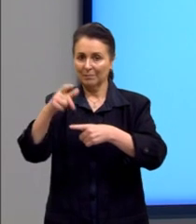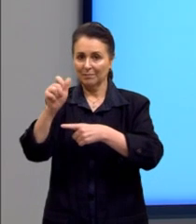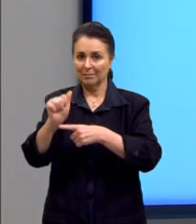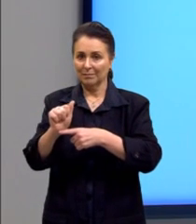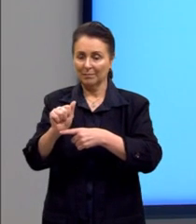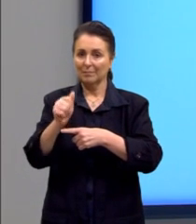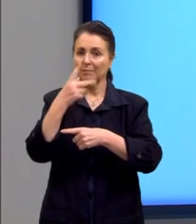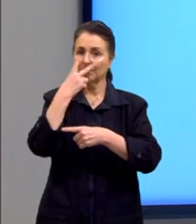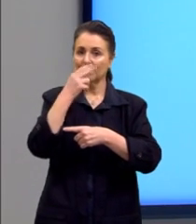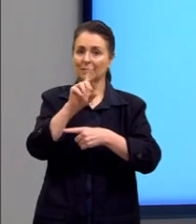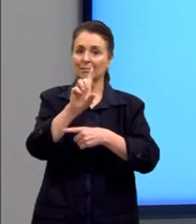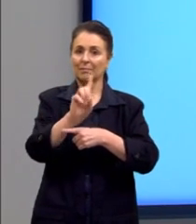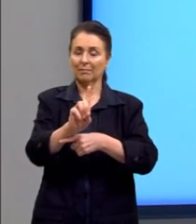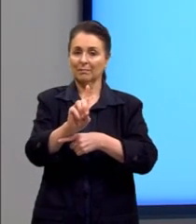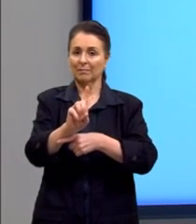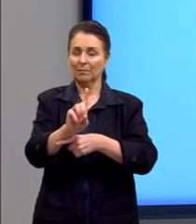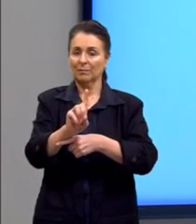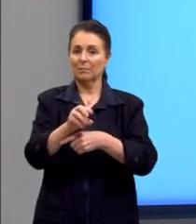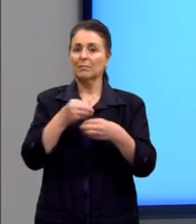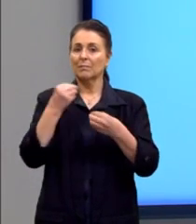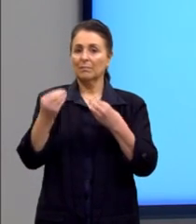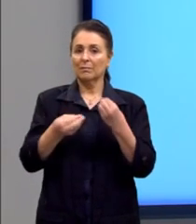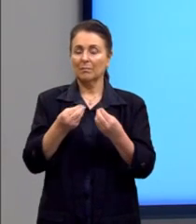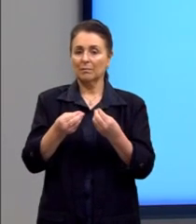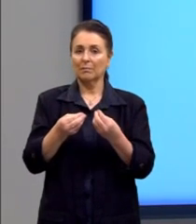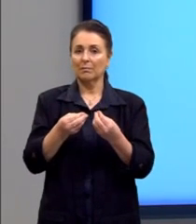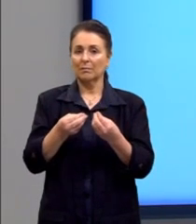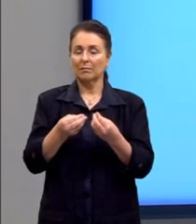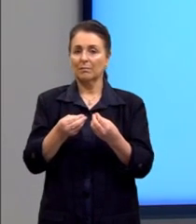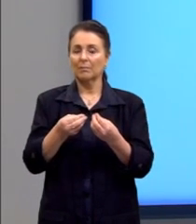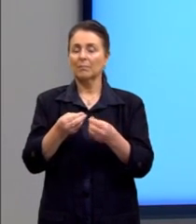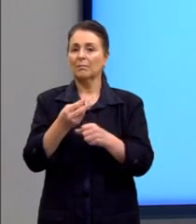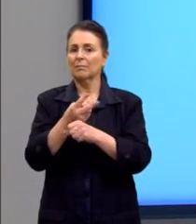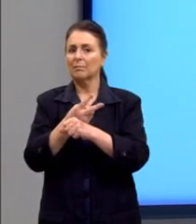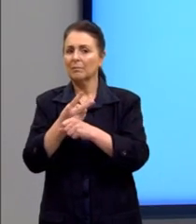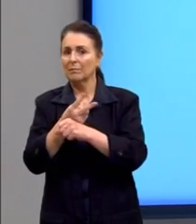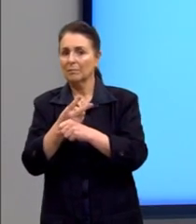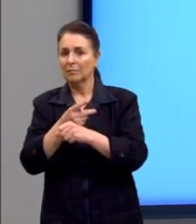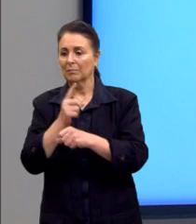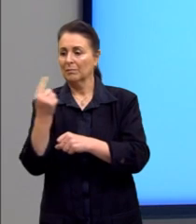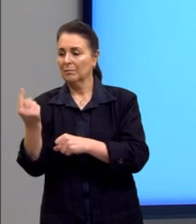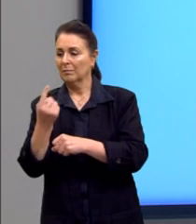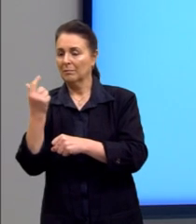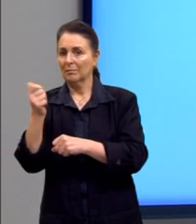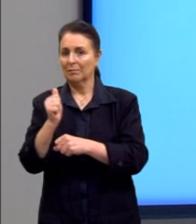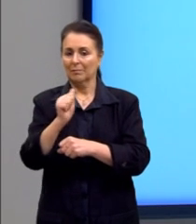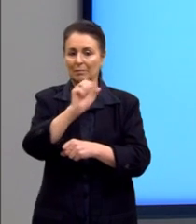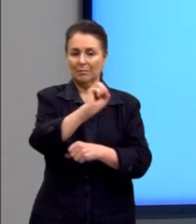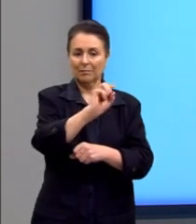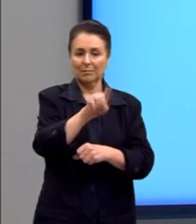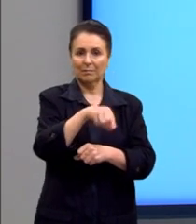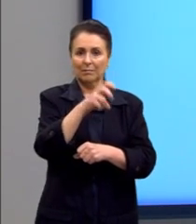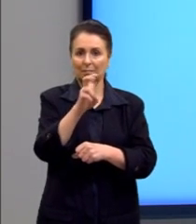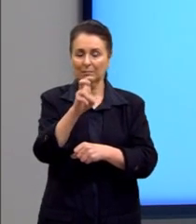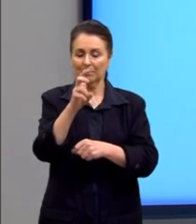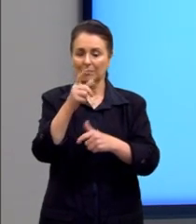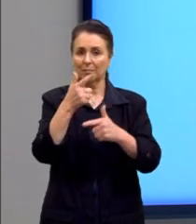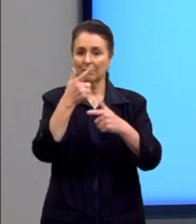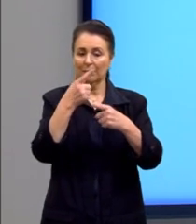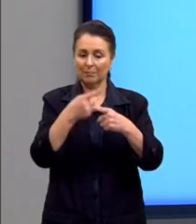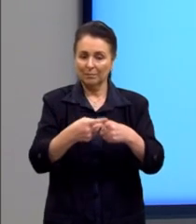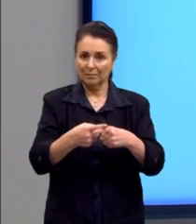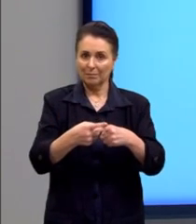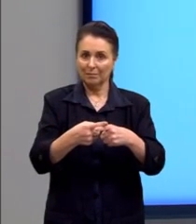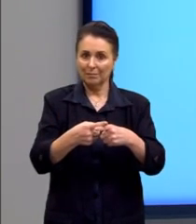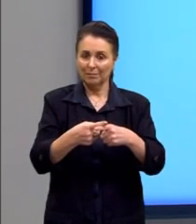é igual a 1. Como nós ainda buscamos isolar o A, o 0,5 estava multiplicando,